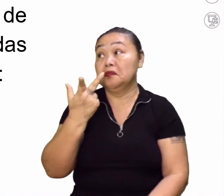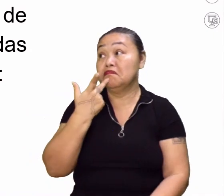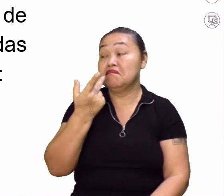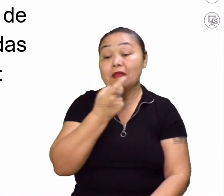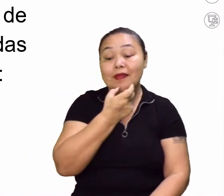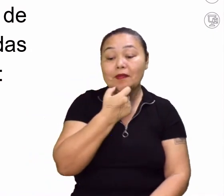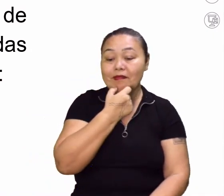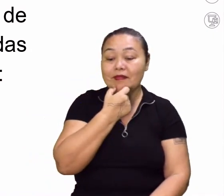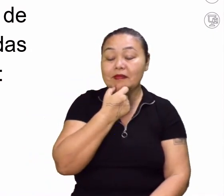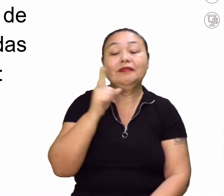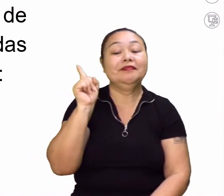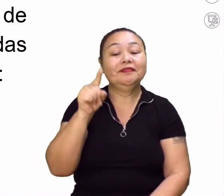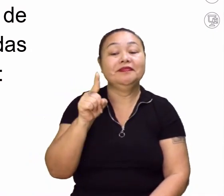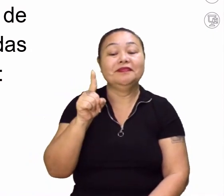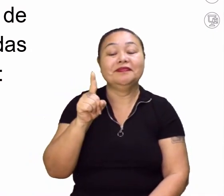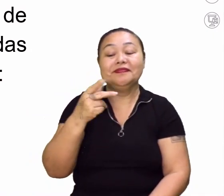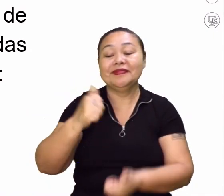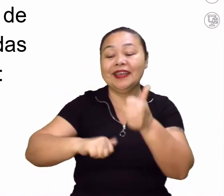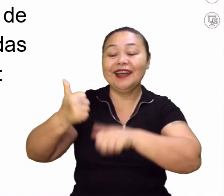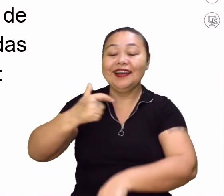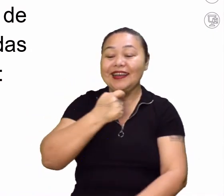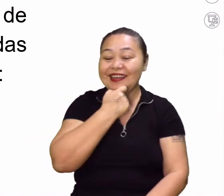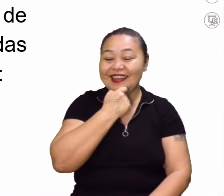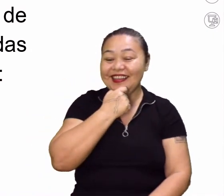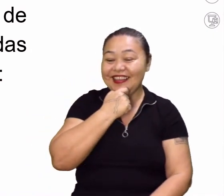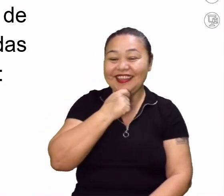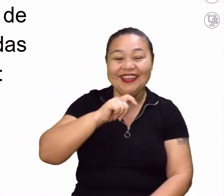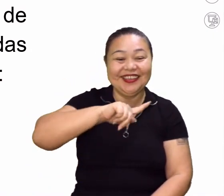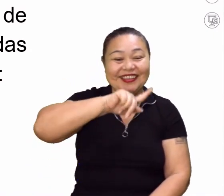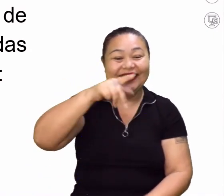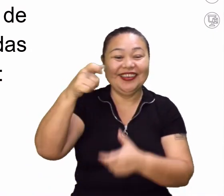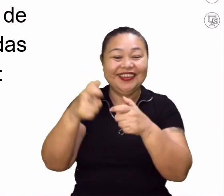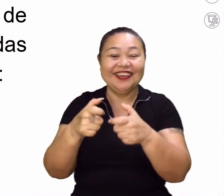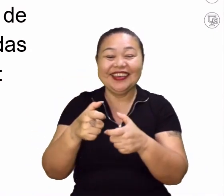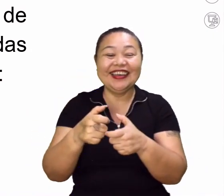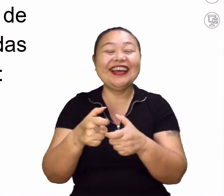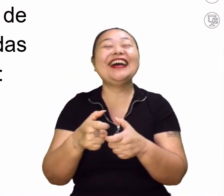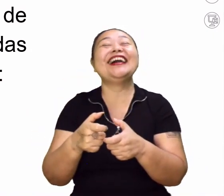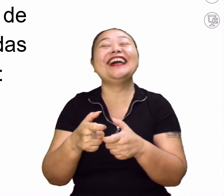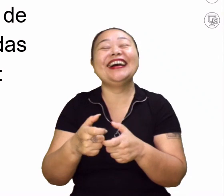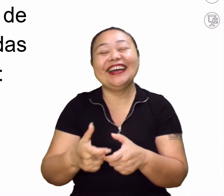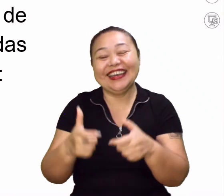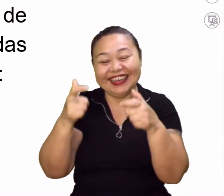falar inglês agora. Vou avaliar o inglês. Vai. Global Positioning System. Como é que é?